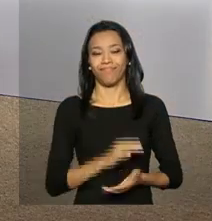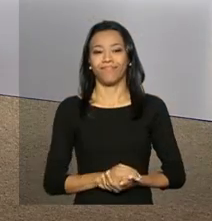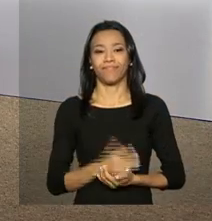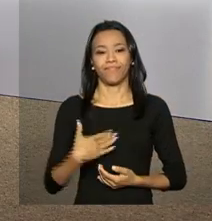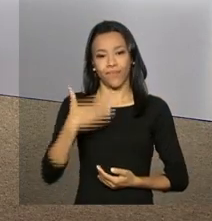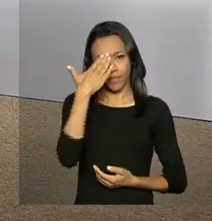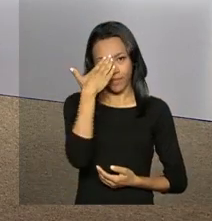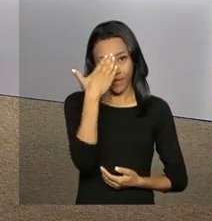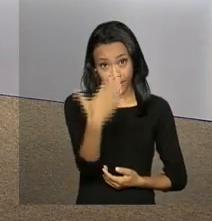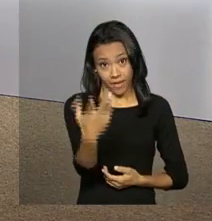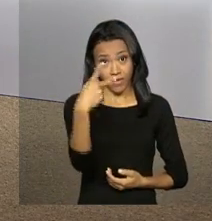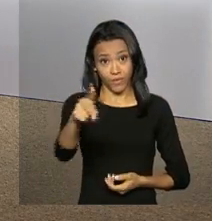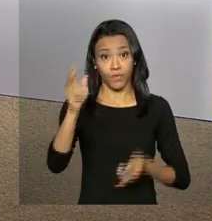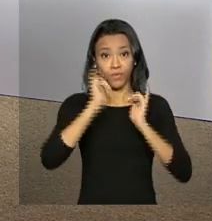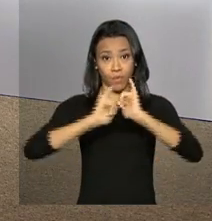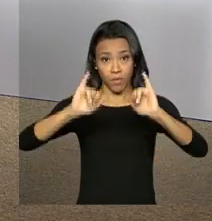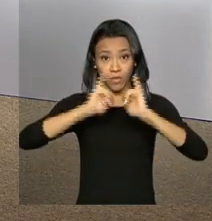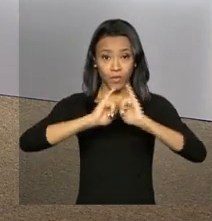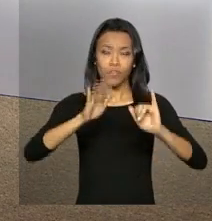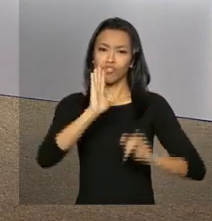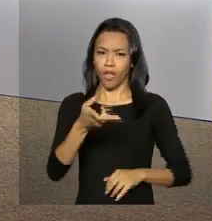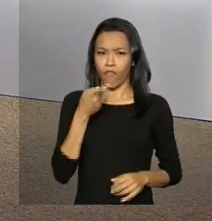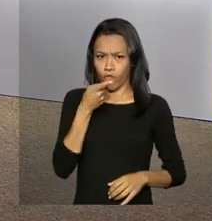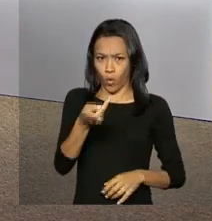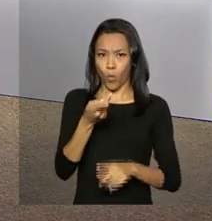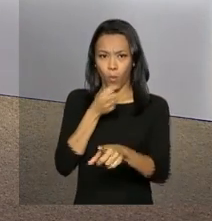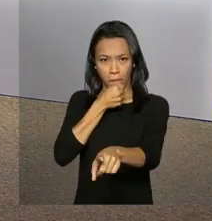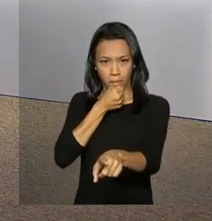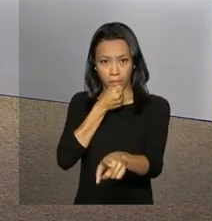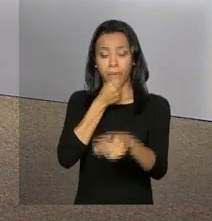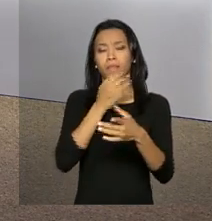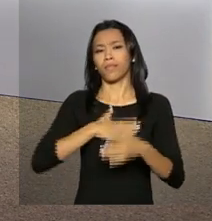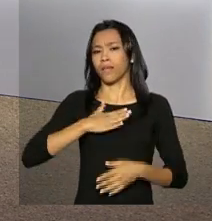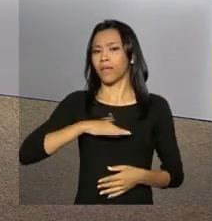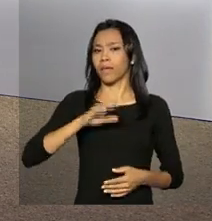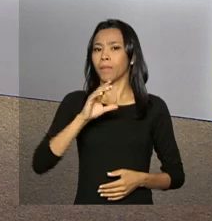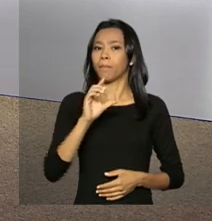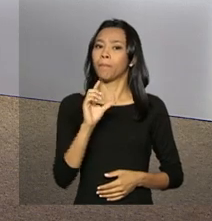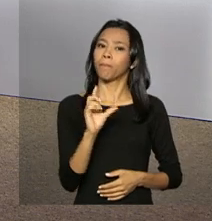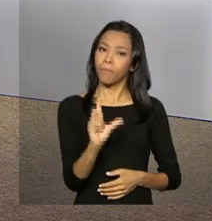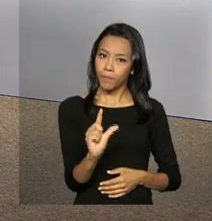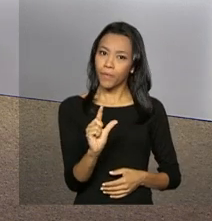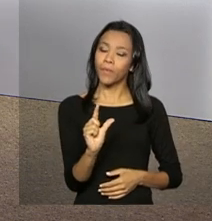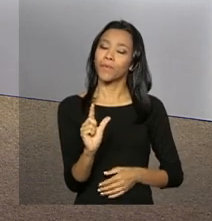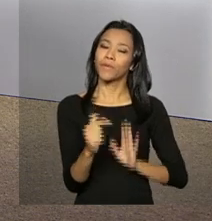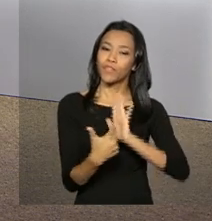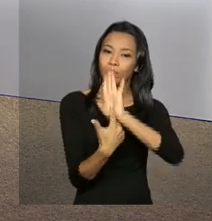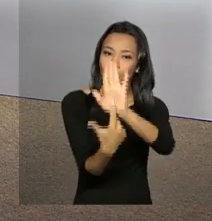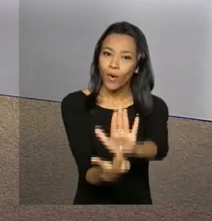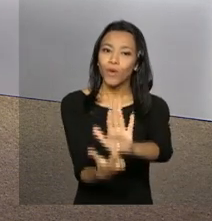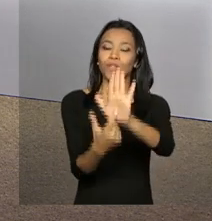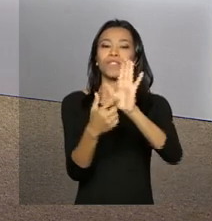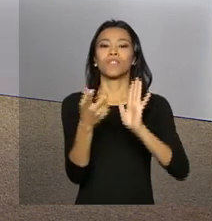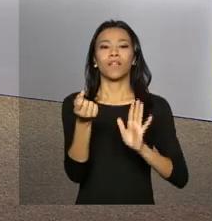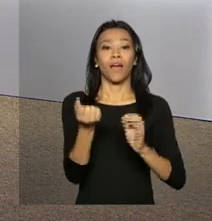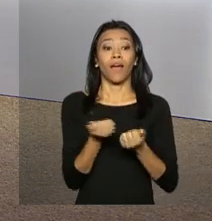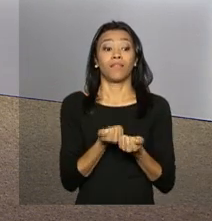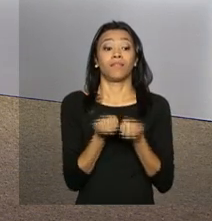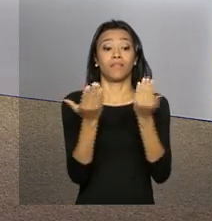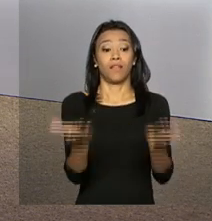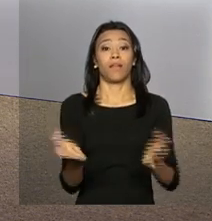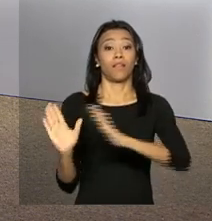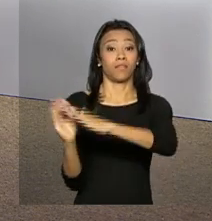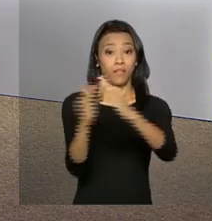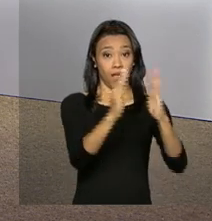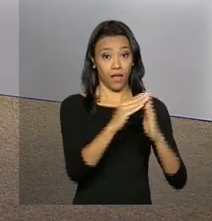Obrigada, Ney, pelas suas informações. Como o Ney falou, daqui a pouquinho a gente divulga, a gente transmite ao vivo a entrega das casas